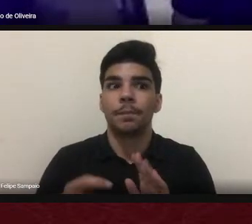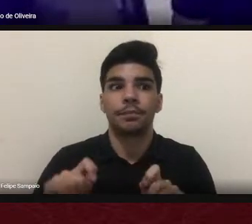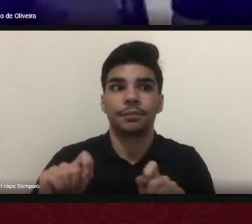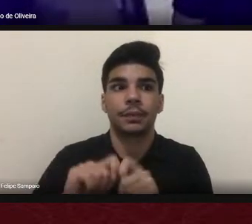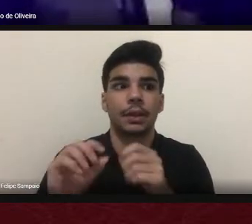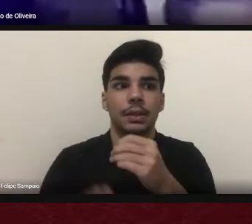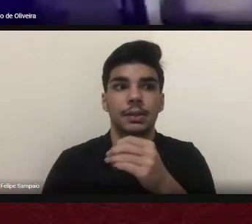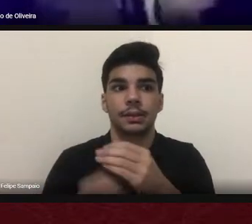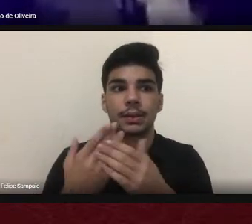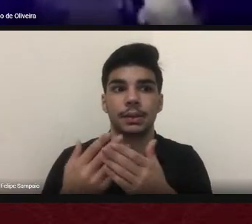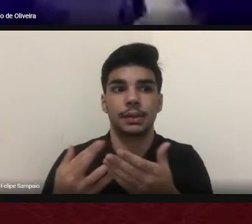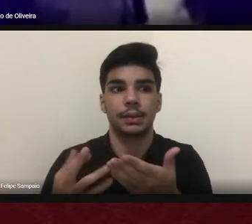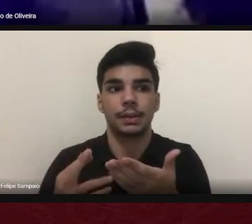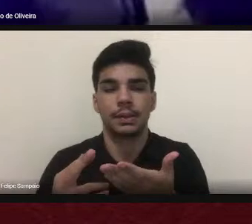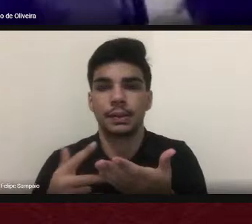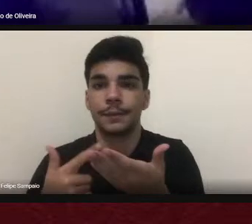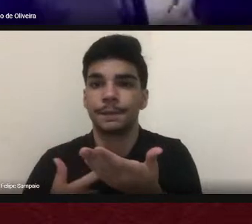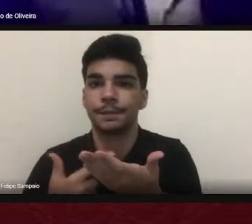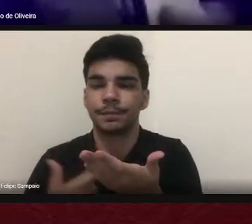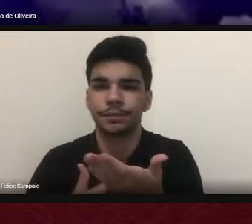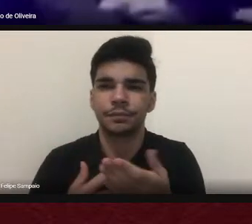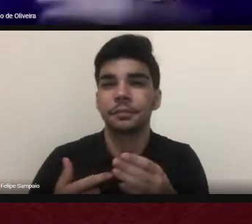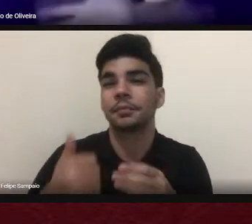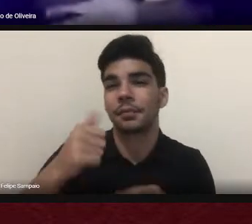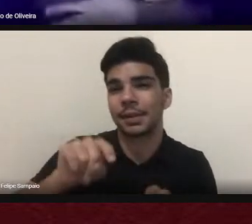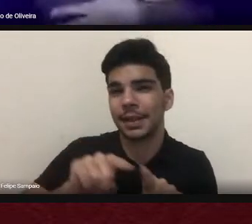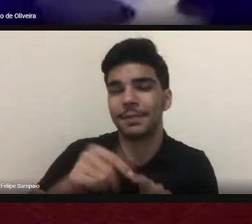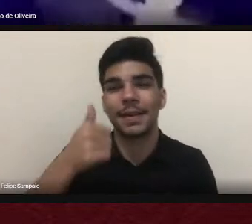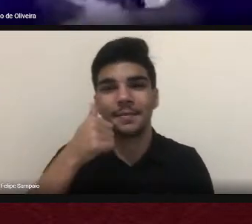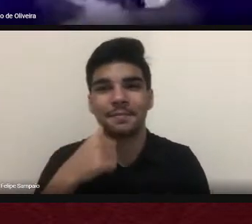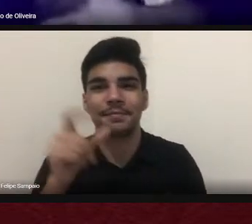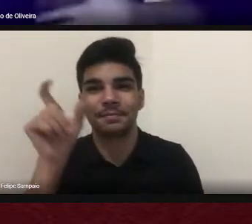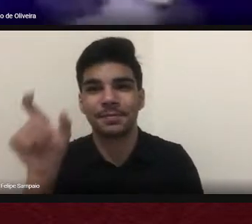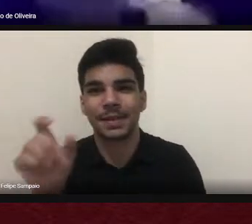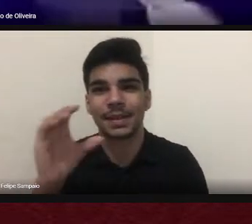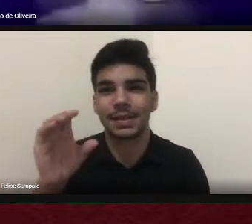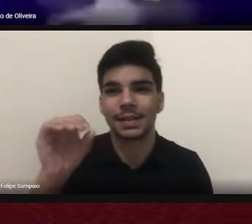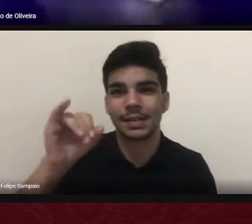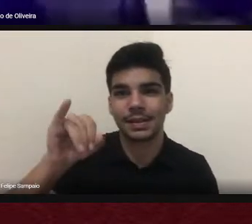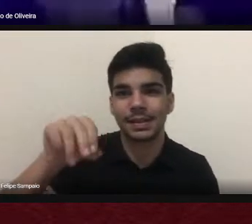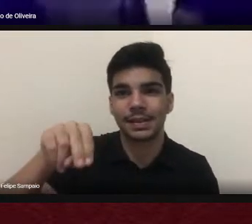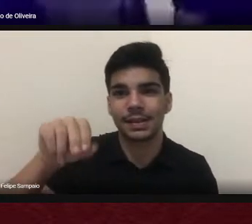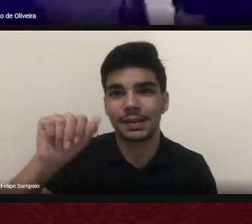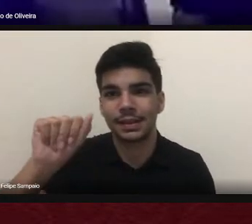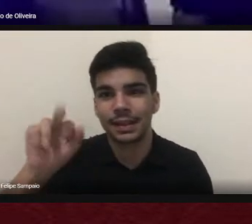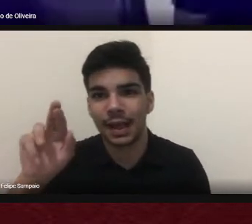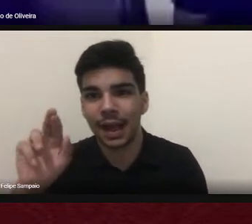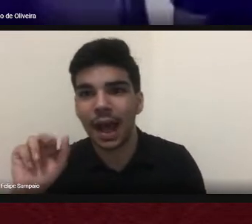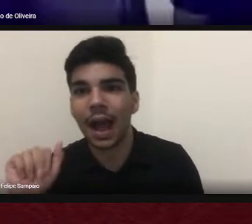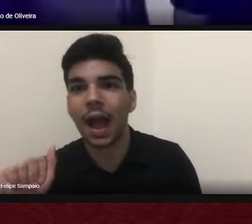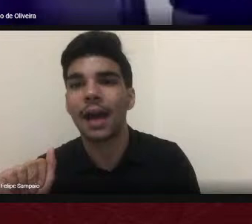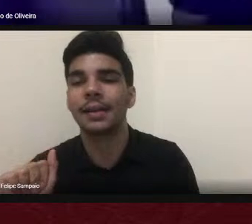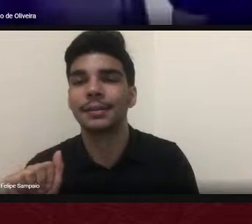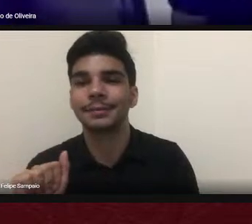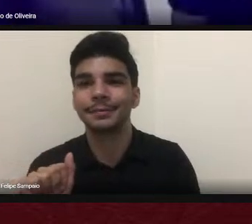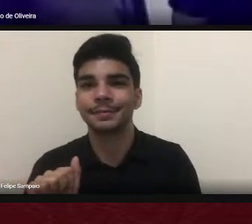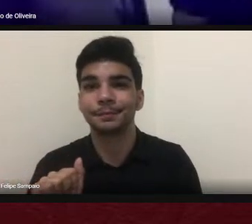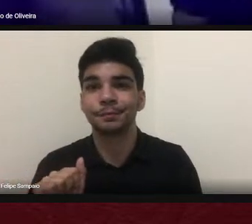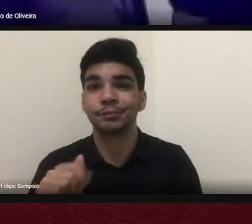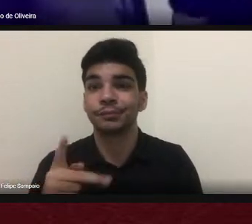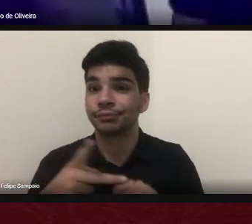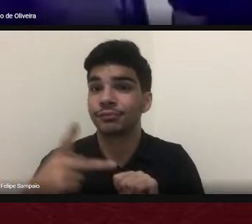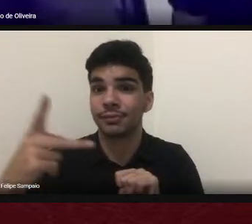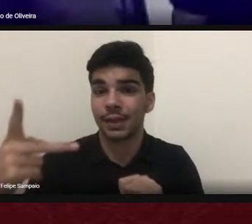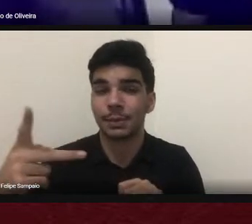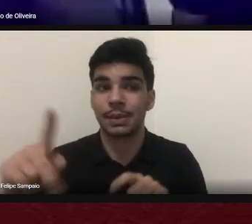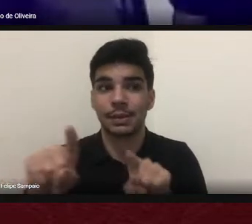tem também a menina Sinara que aqui que eu conheço pessoalmente que participou comigo junto ao grupo de pós-graduação lá